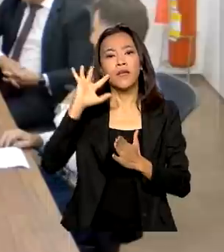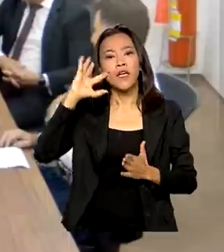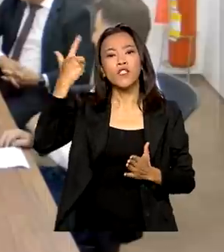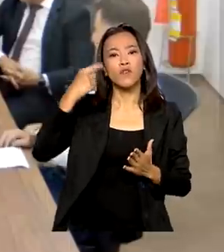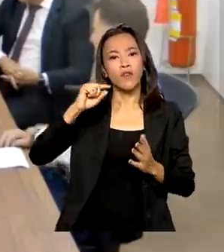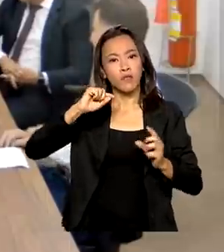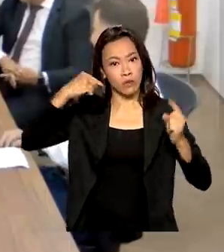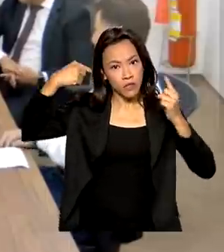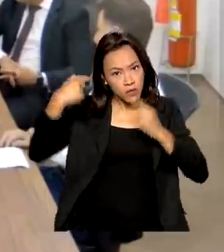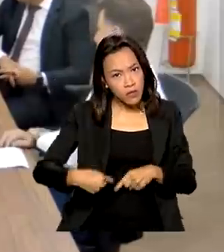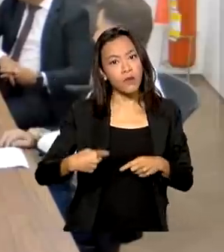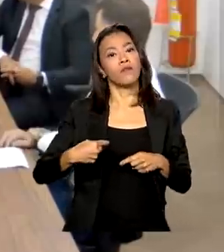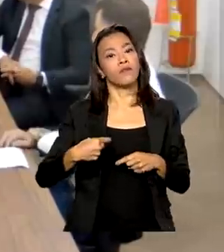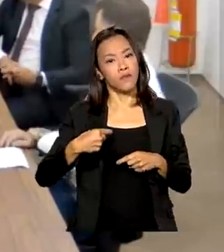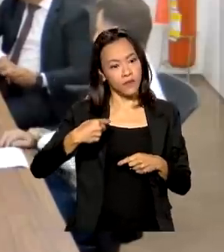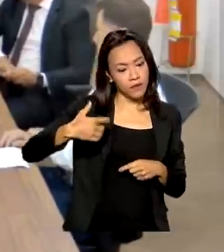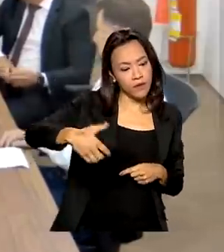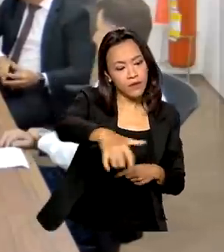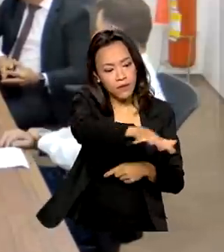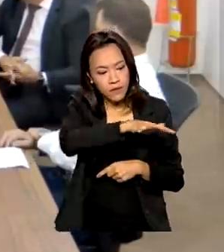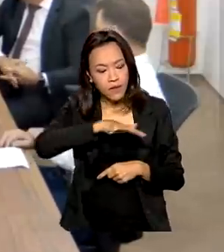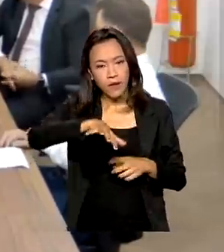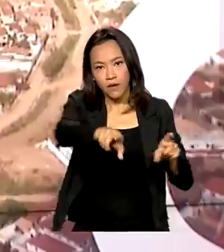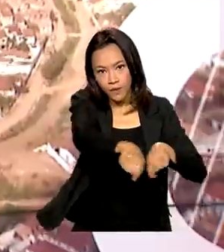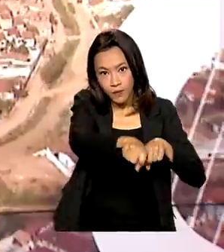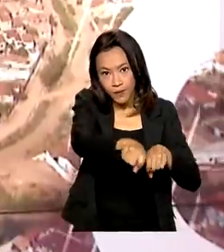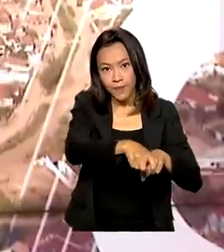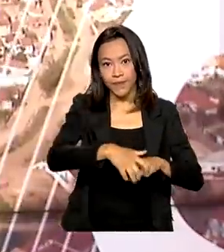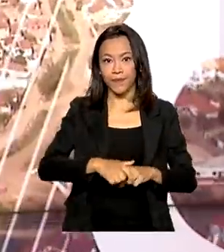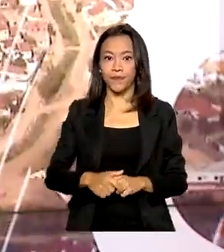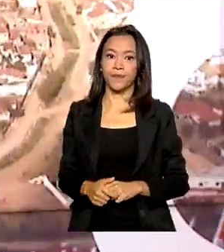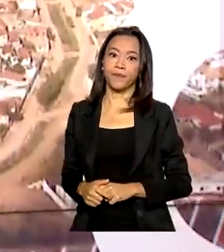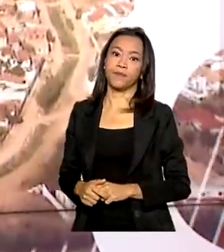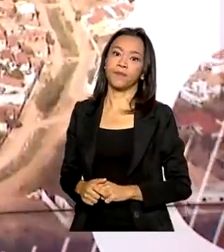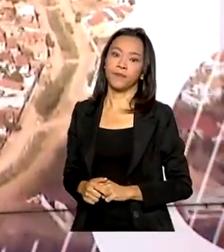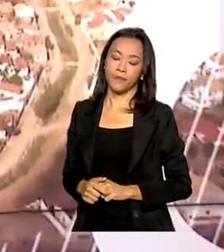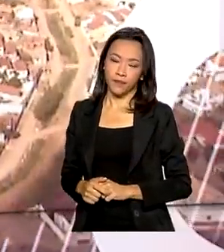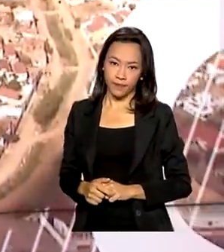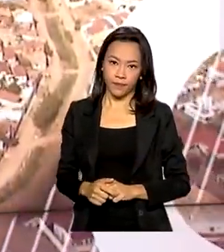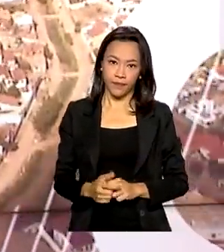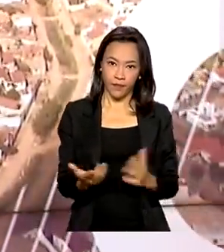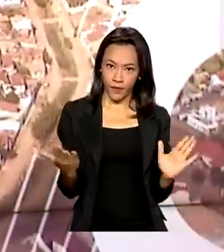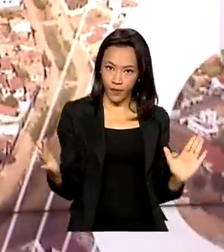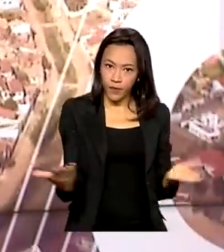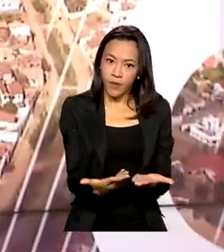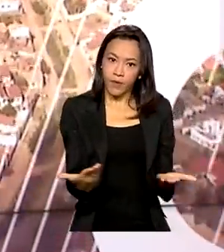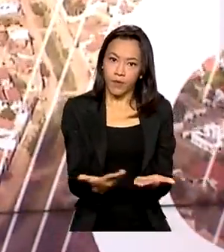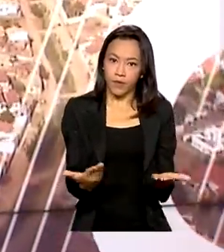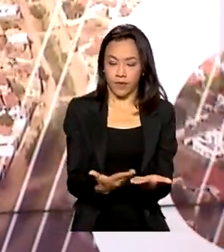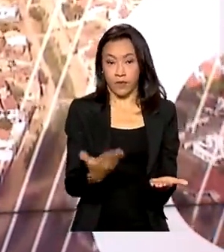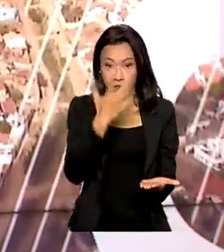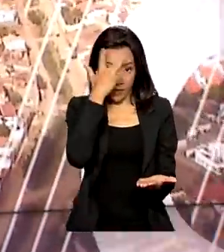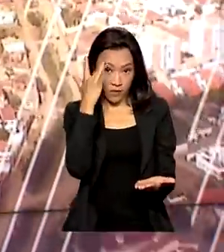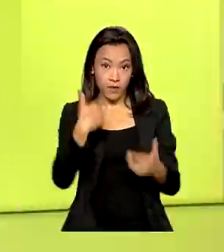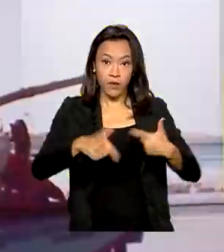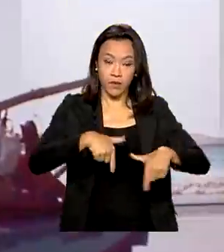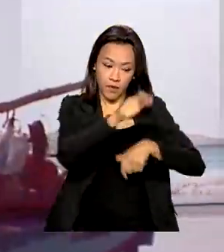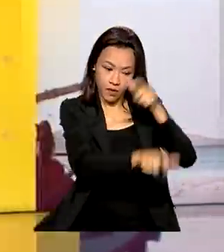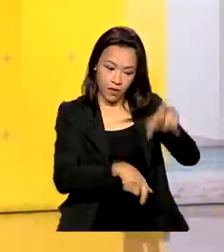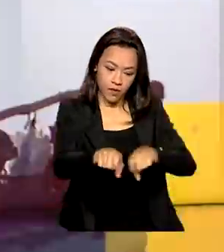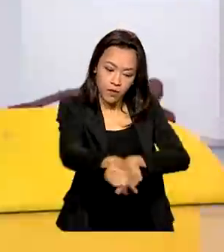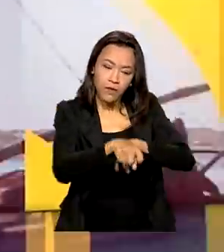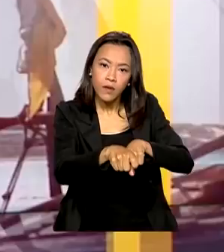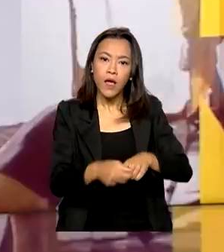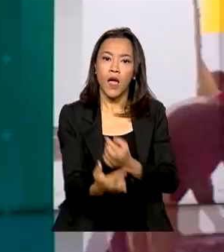desafios reais da nossa agropecuária. A partir de agora, trabalhadores do campo responsáveis